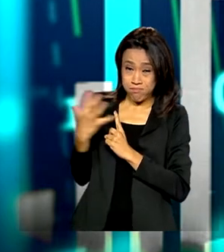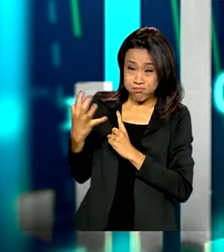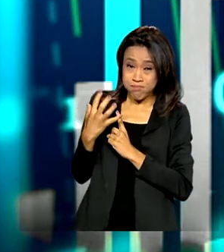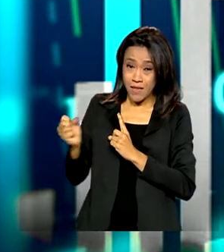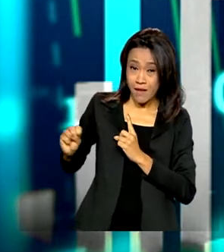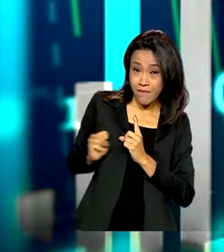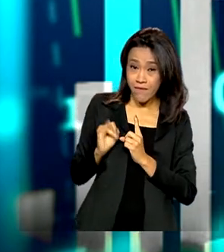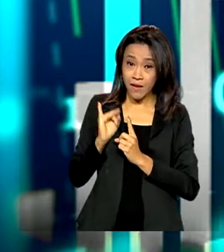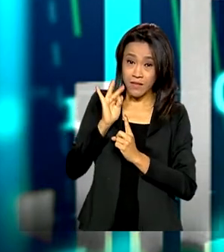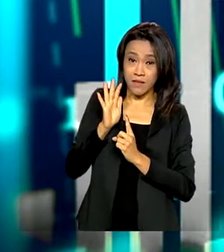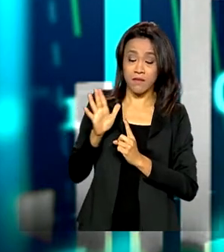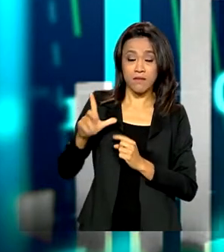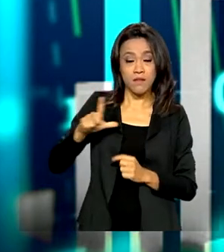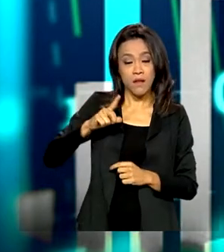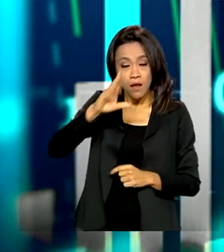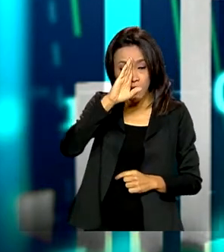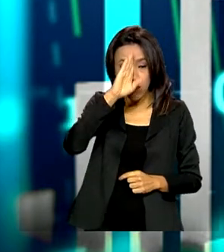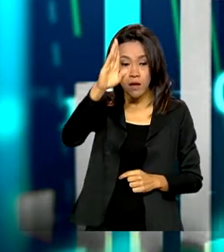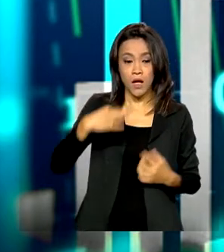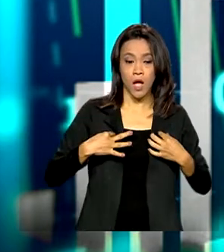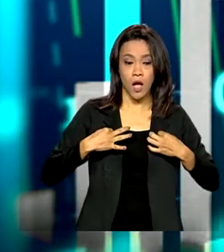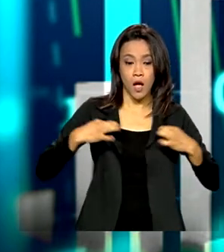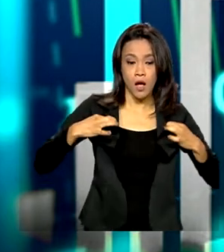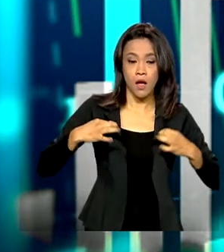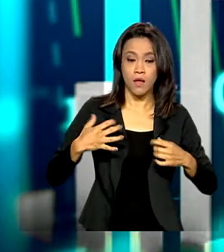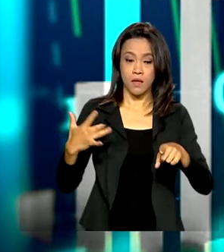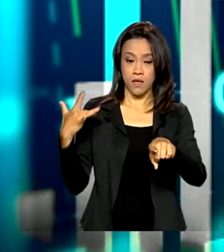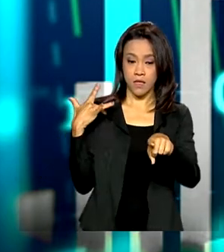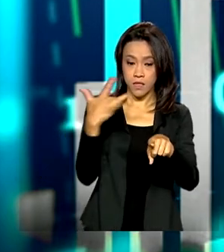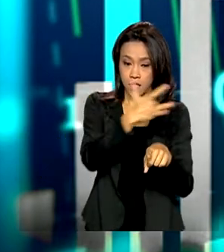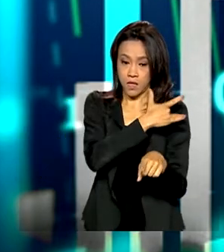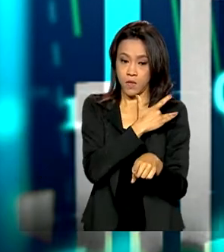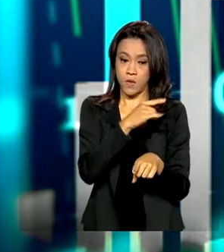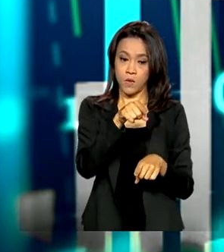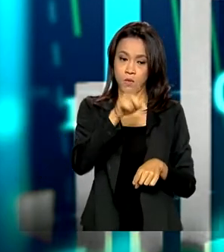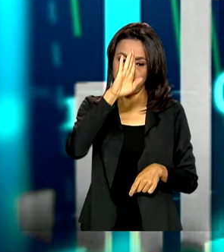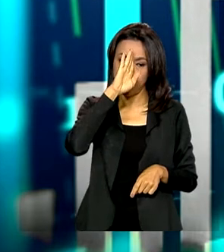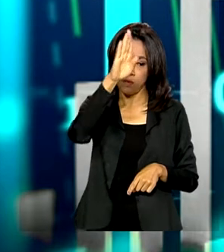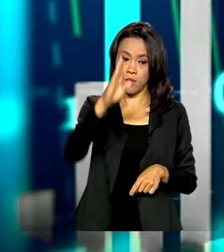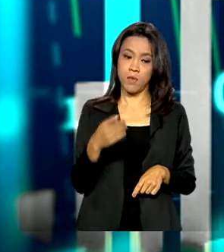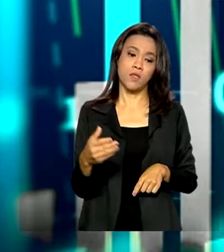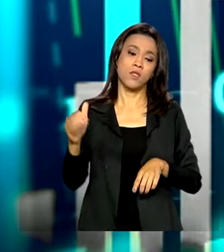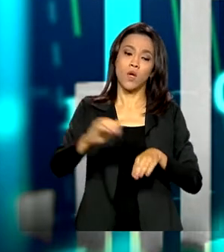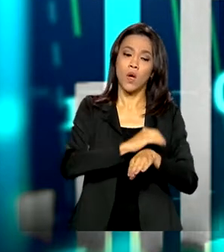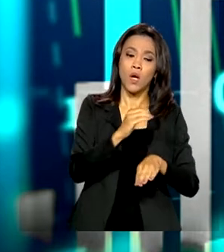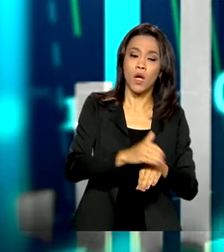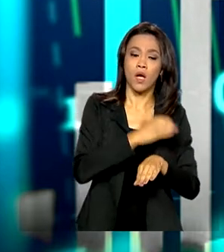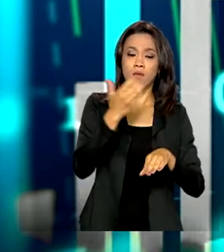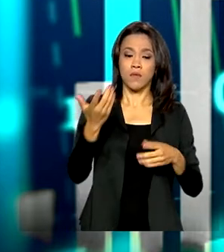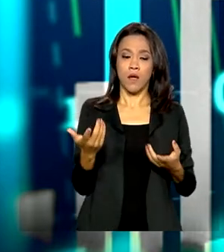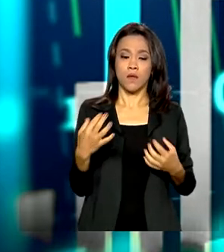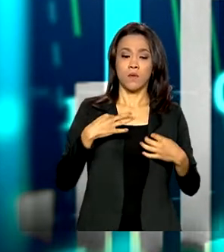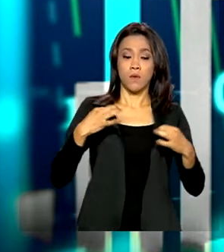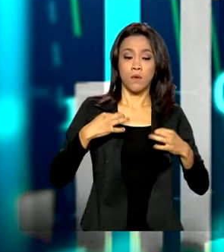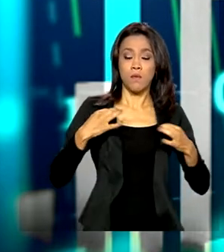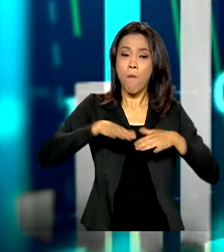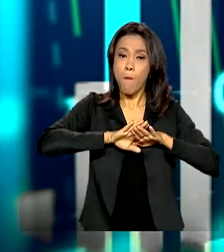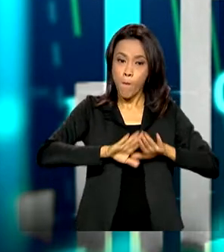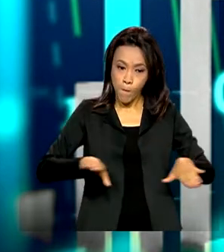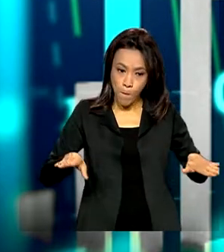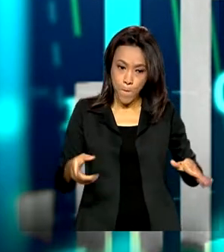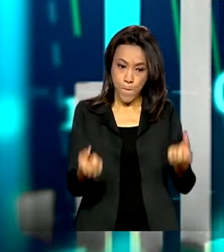principalmente vestuário e saúde. E vestuário especificamente calçados e também roupas infantis.